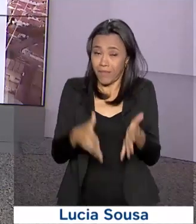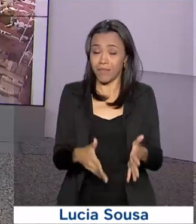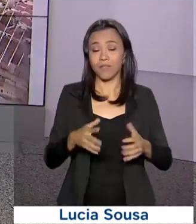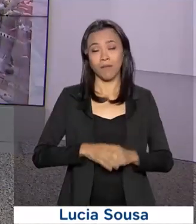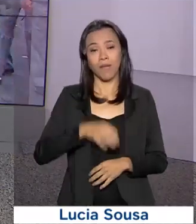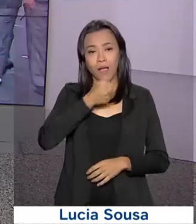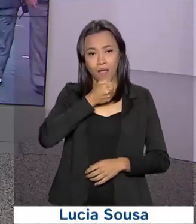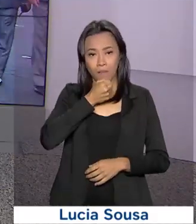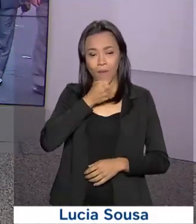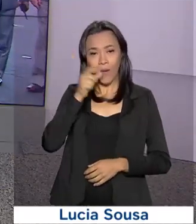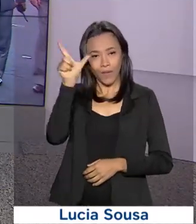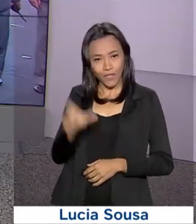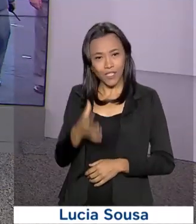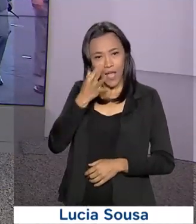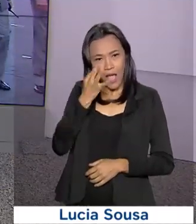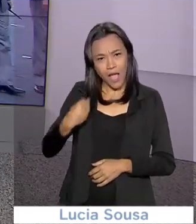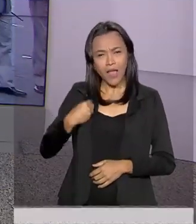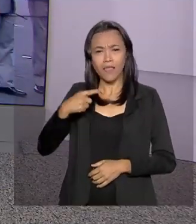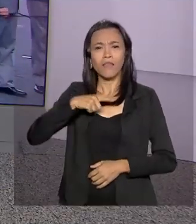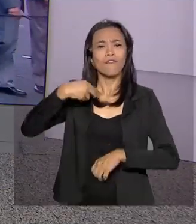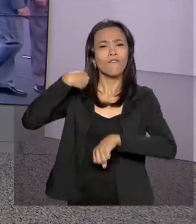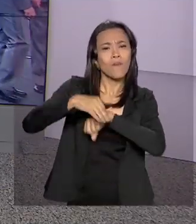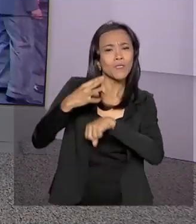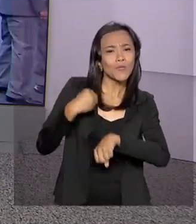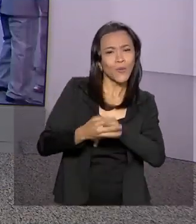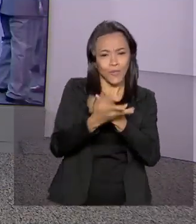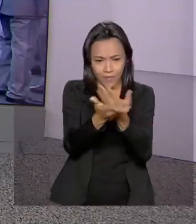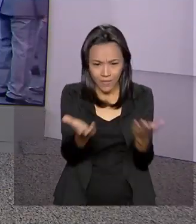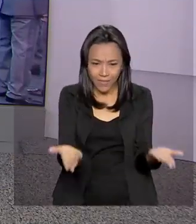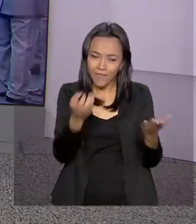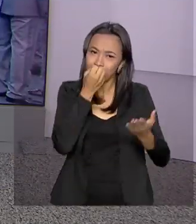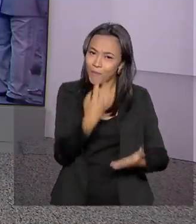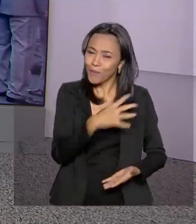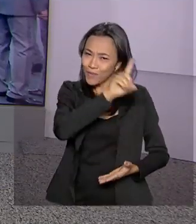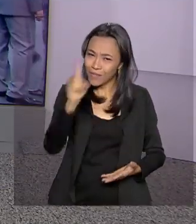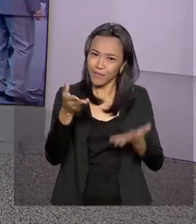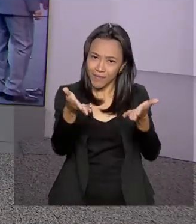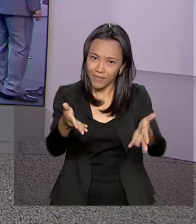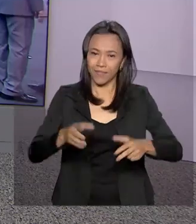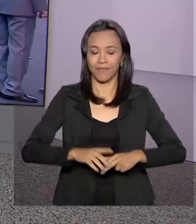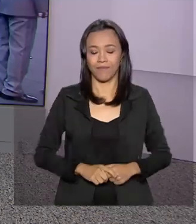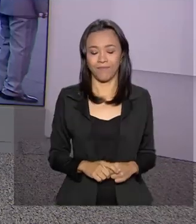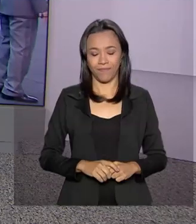Luana Karen já está lá e traz as informações pra gente agora. Olá Luana, muito bom dia pra você.